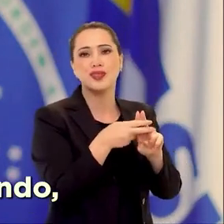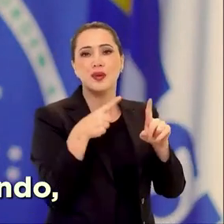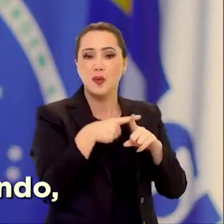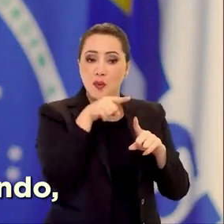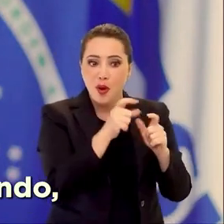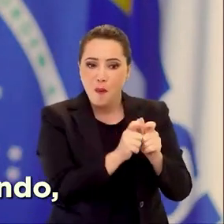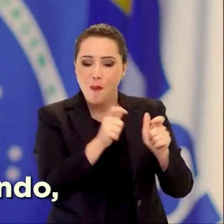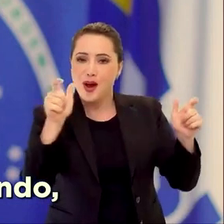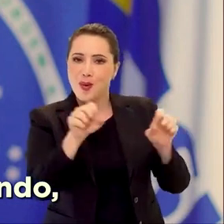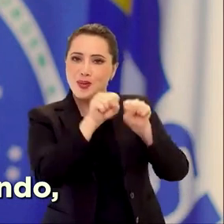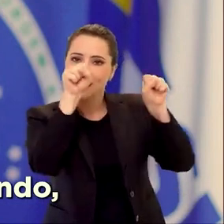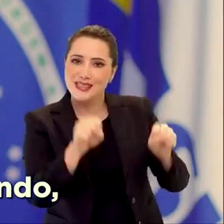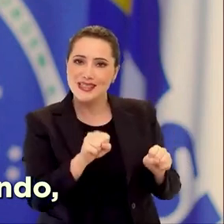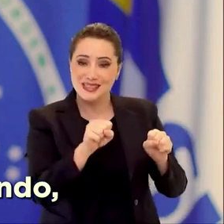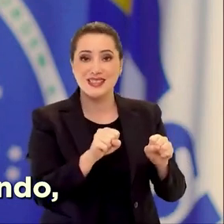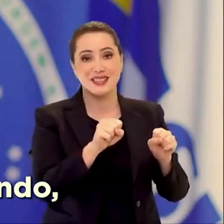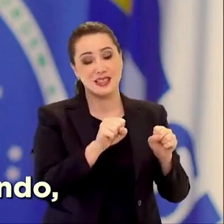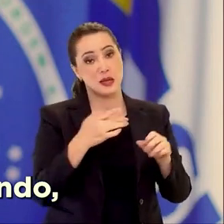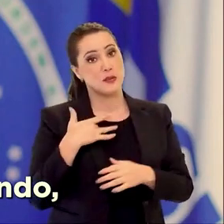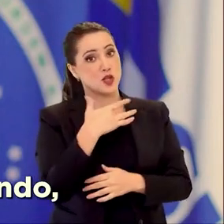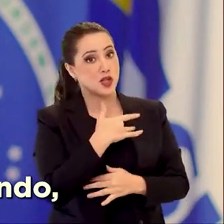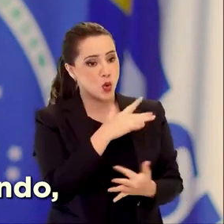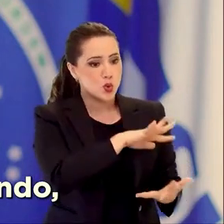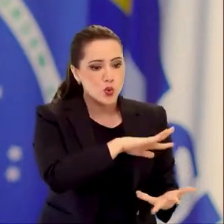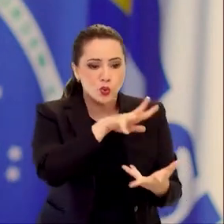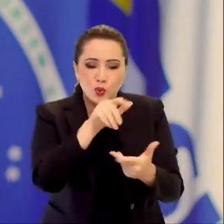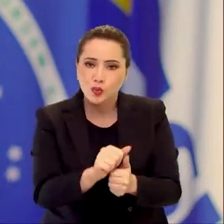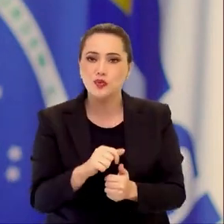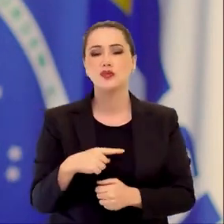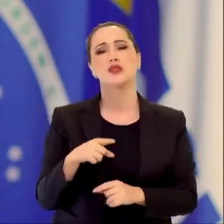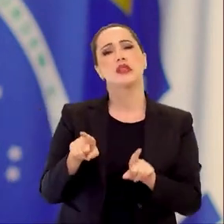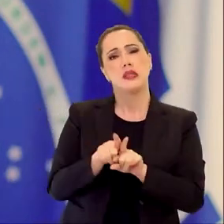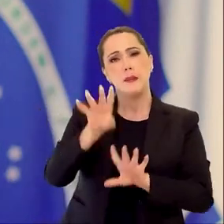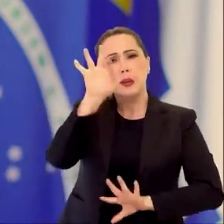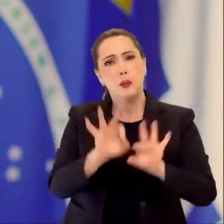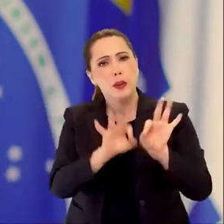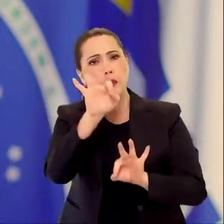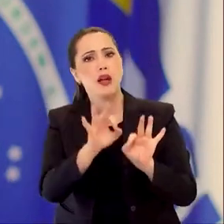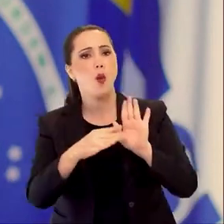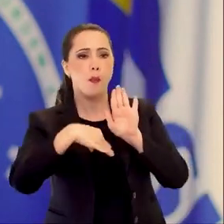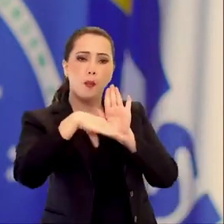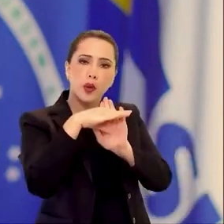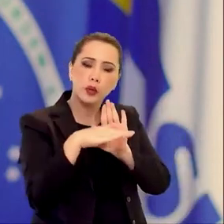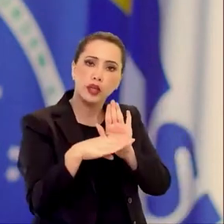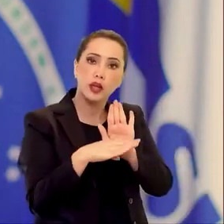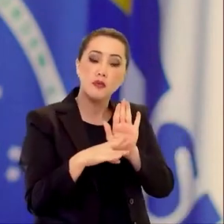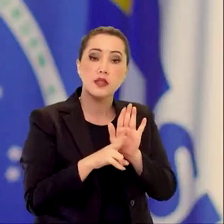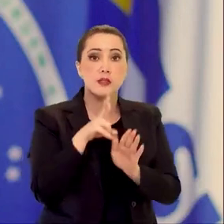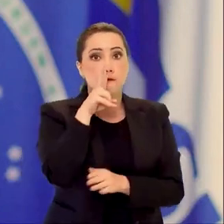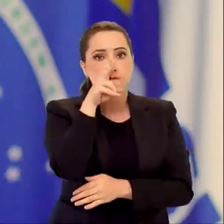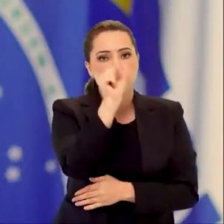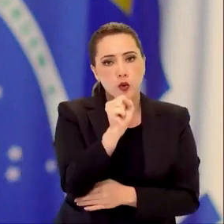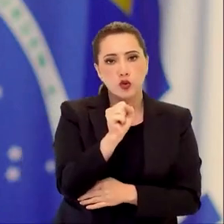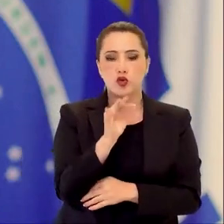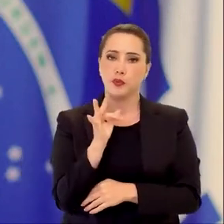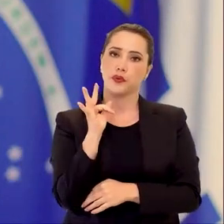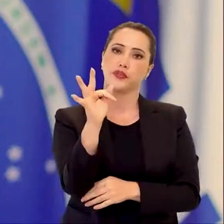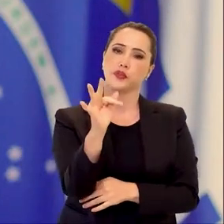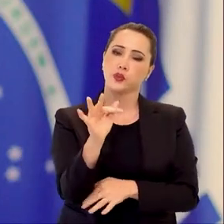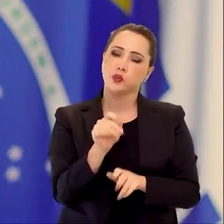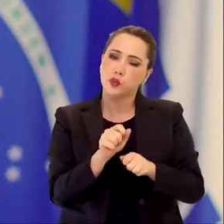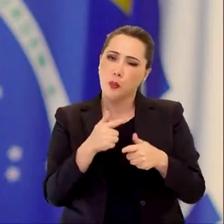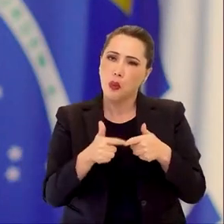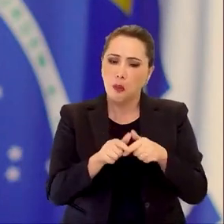maior sistema universal de saúde do mundo. De nos prepararmos com programas consistentes para